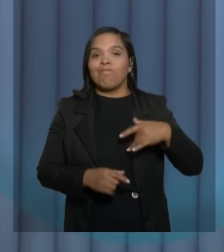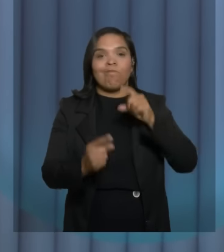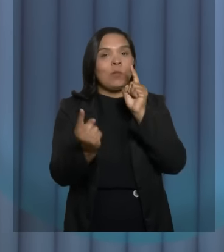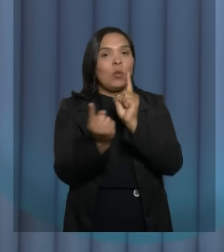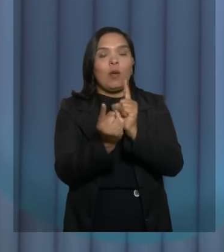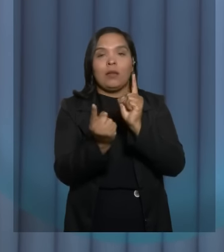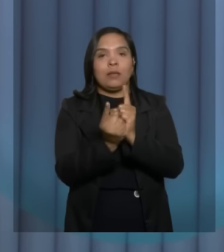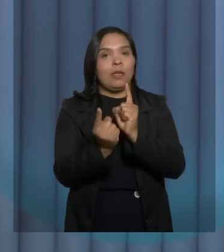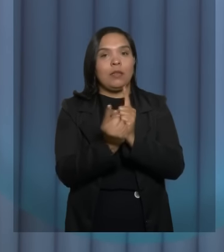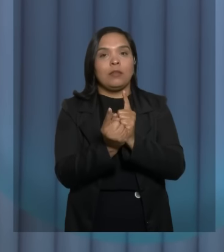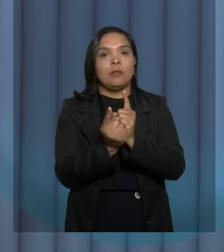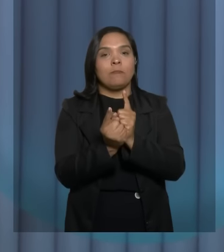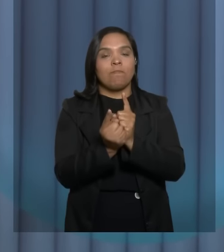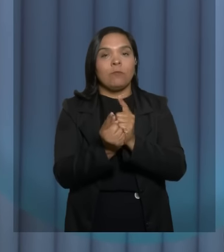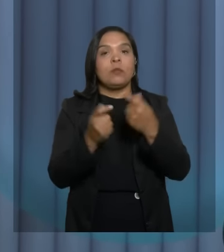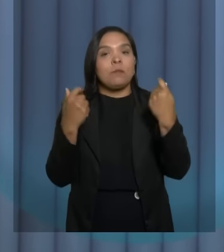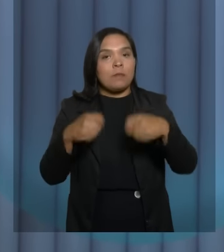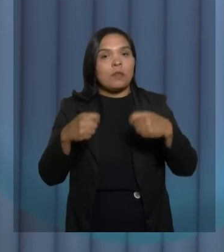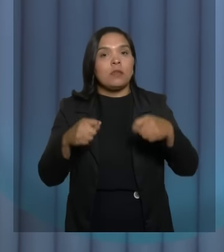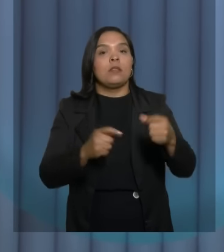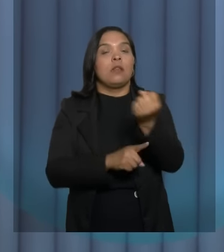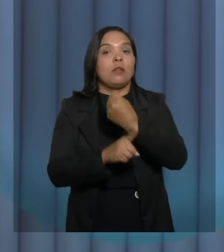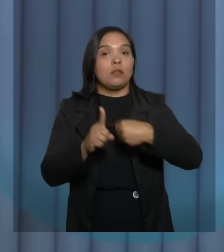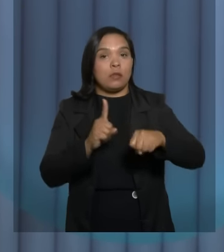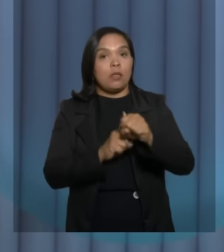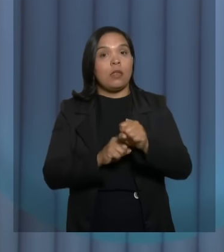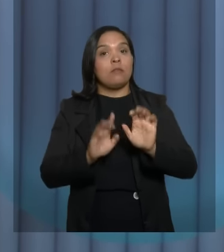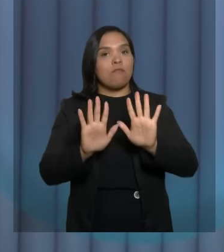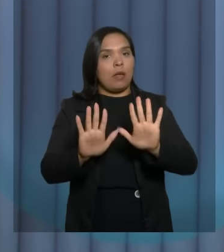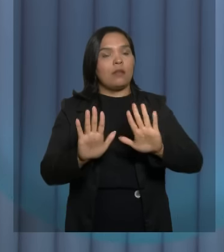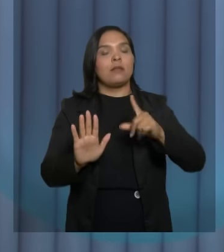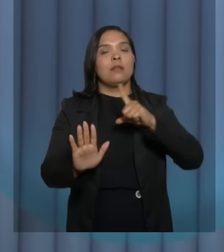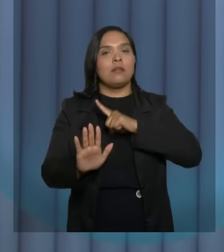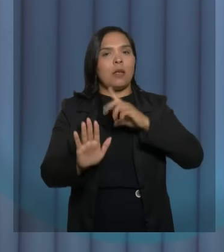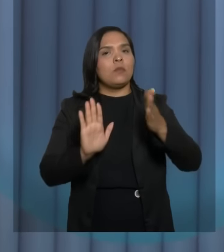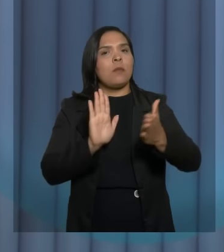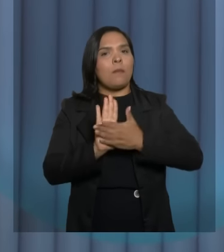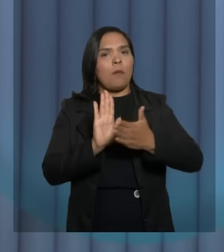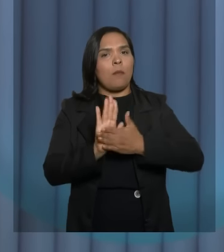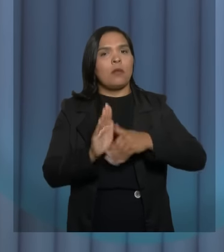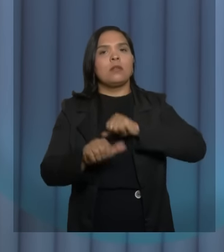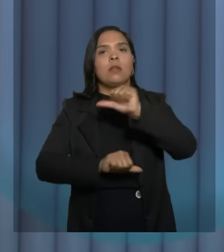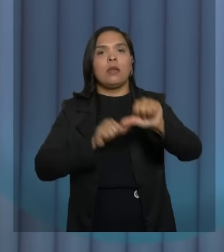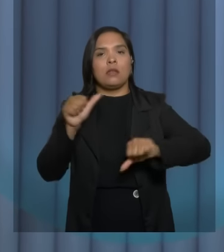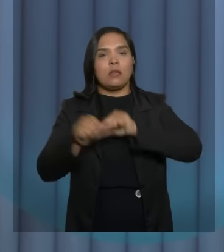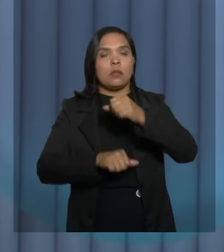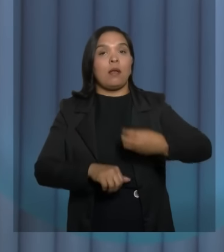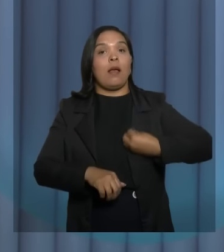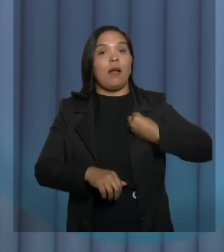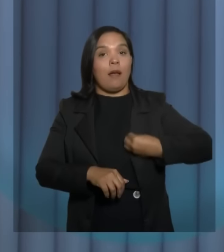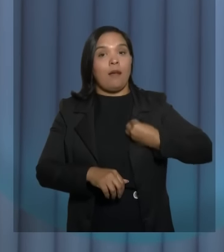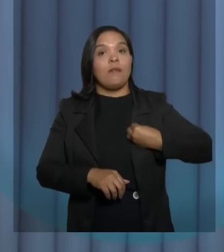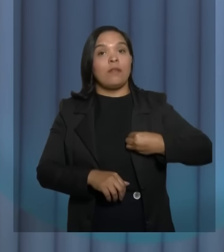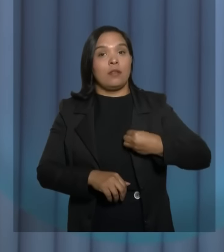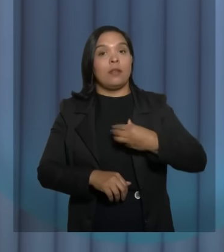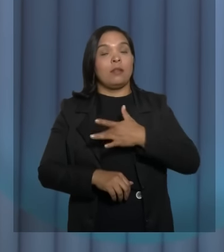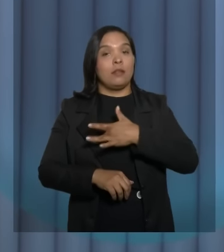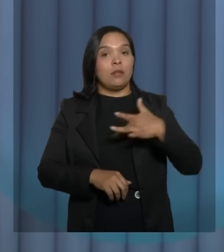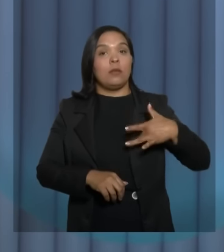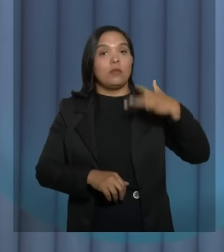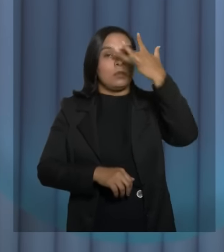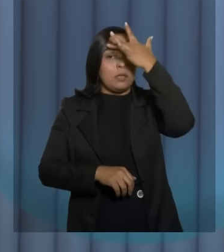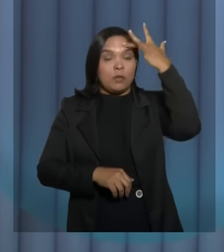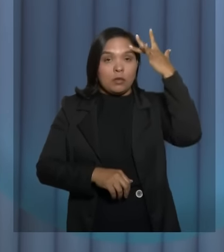maneira nenhuma os anseios da sociedade. Mas nós temos propostas, Lúcia, para poder transformar a vida das pessoas. Está no nosso plano de governo a